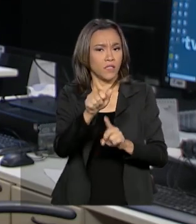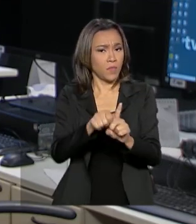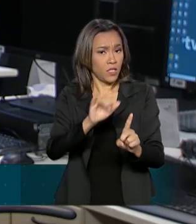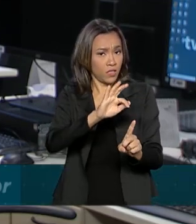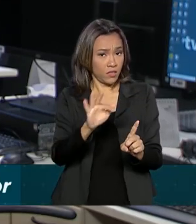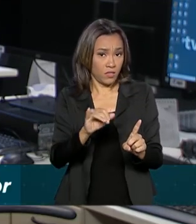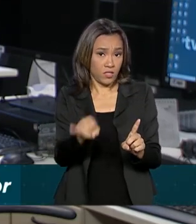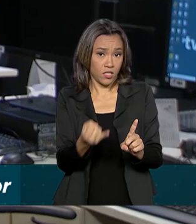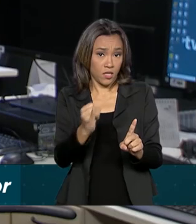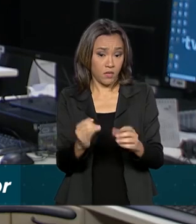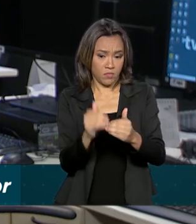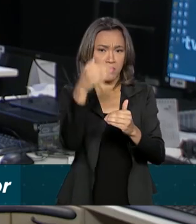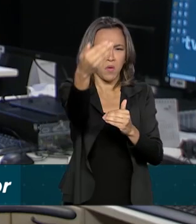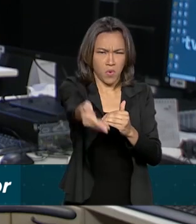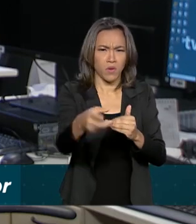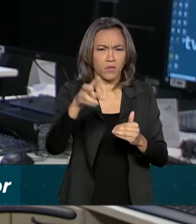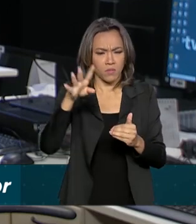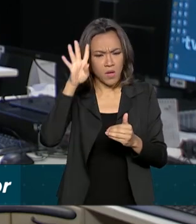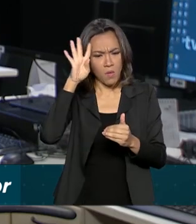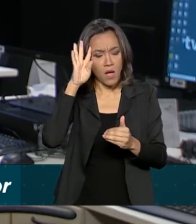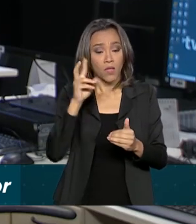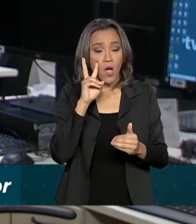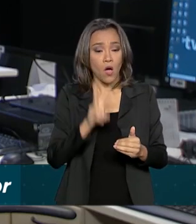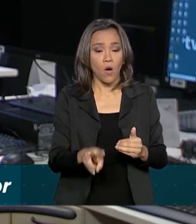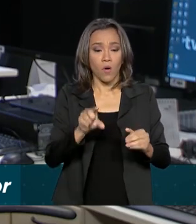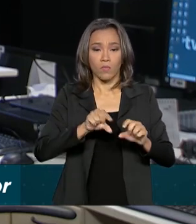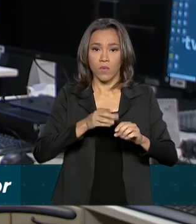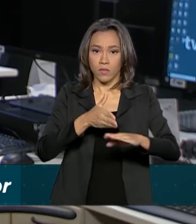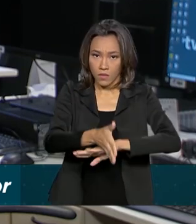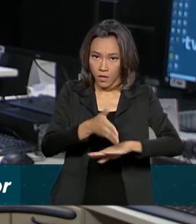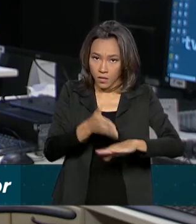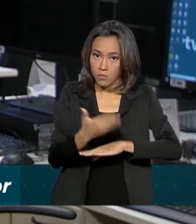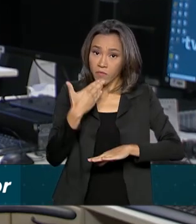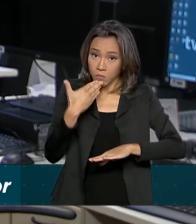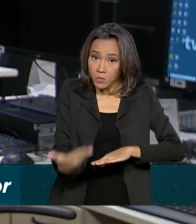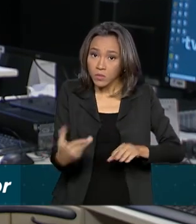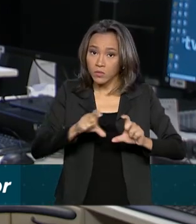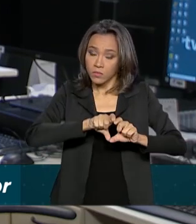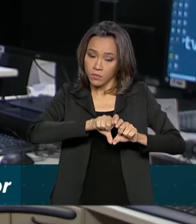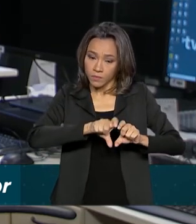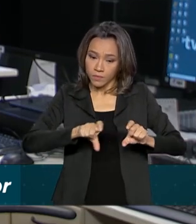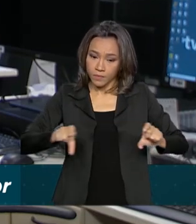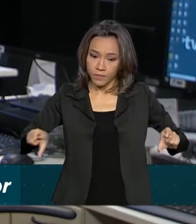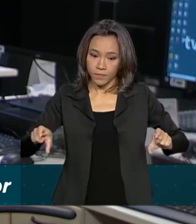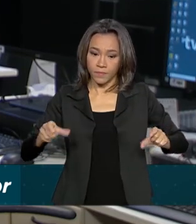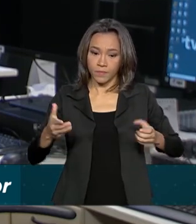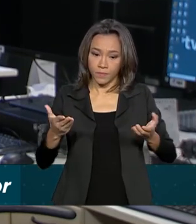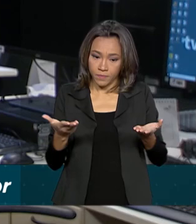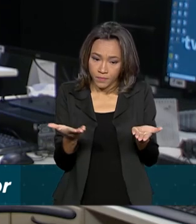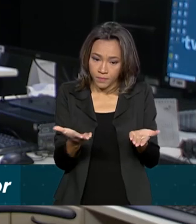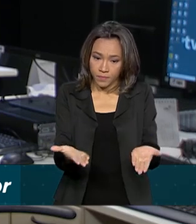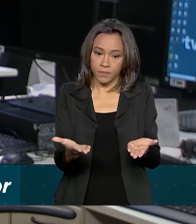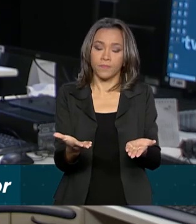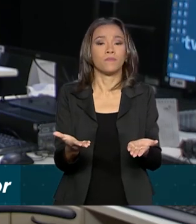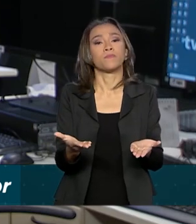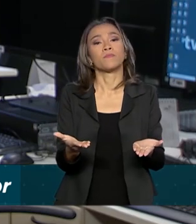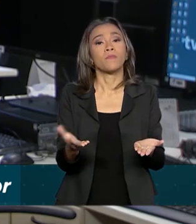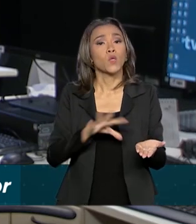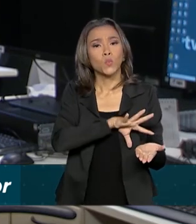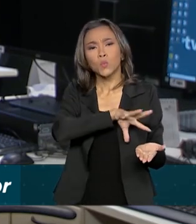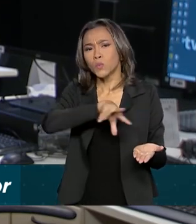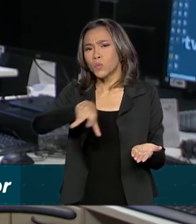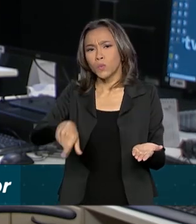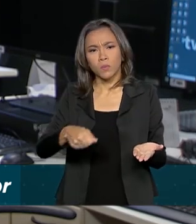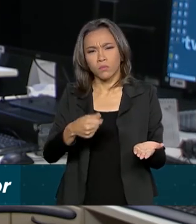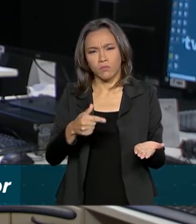pelo site restituição, sem acento e cedilha, ponto DPVAT, seguro-dotrânsito.com.br. Tudo